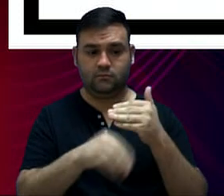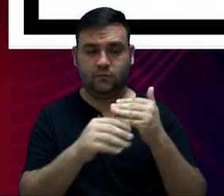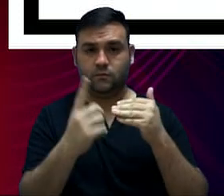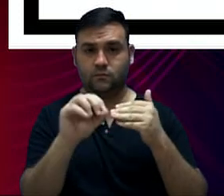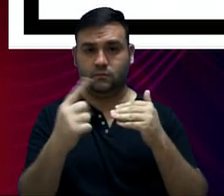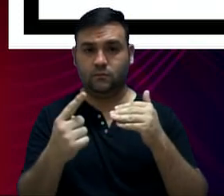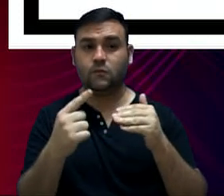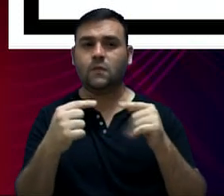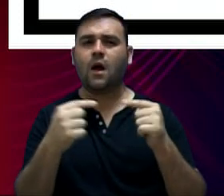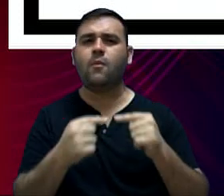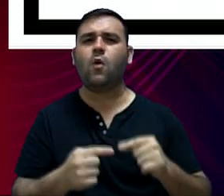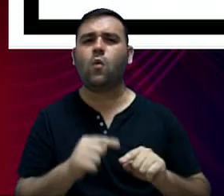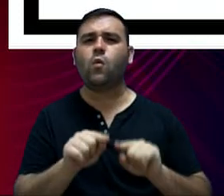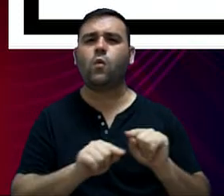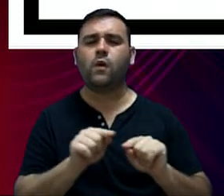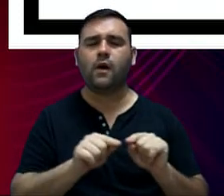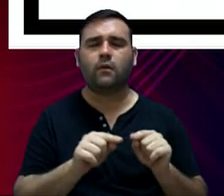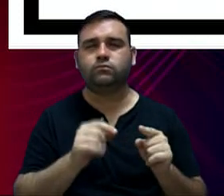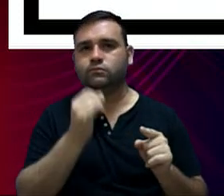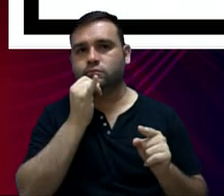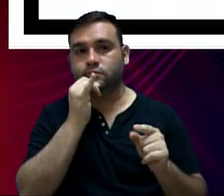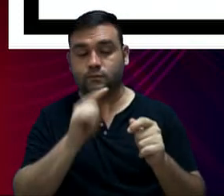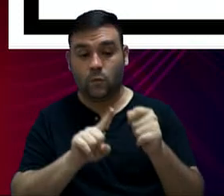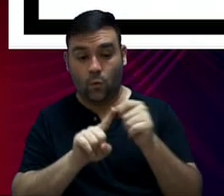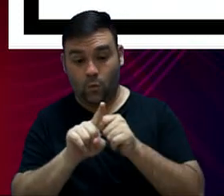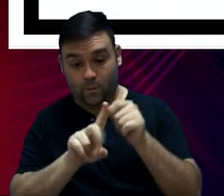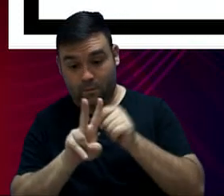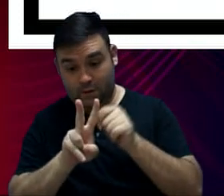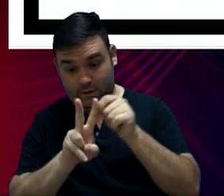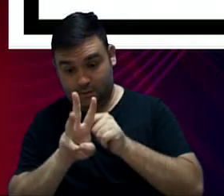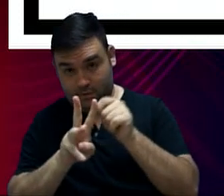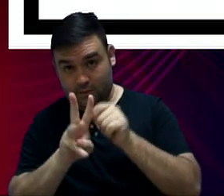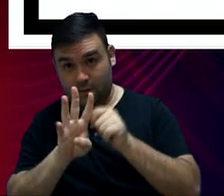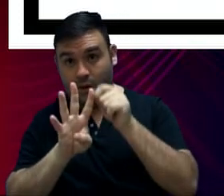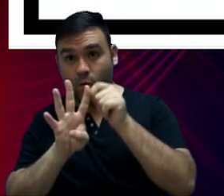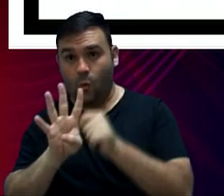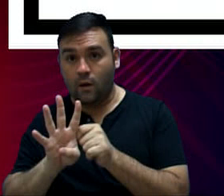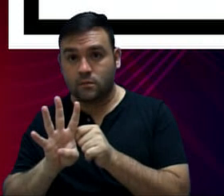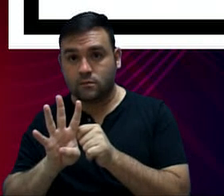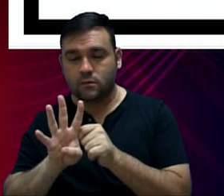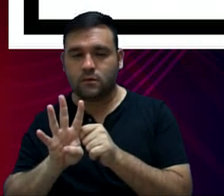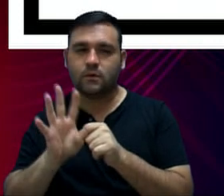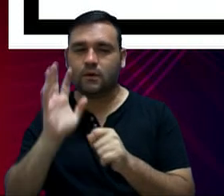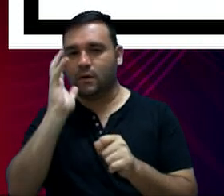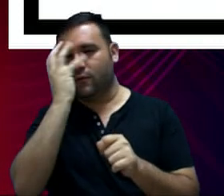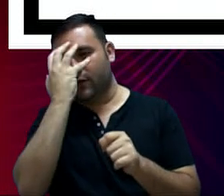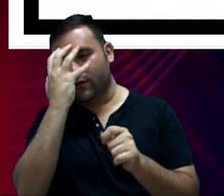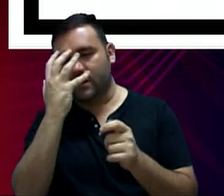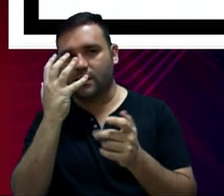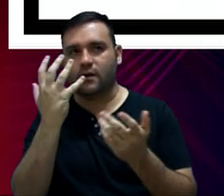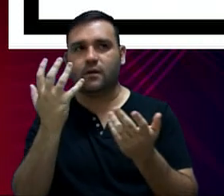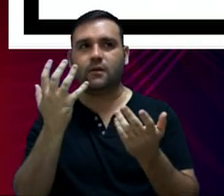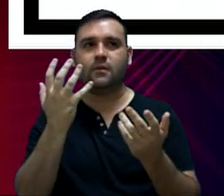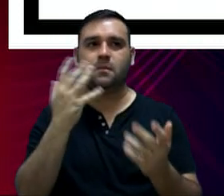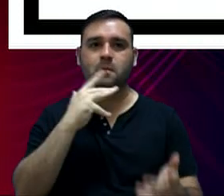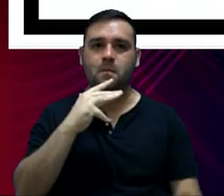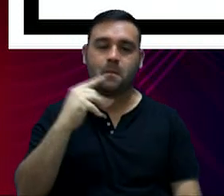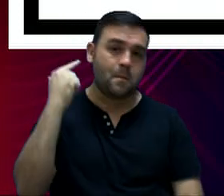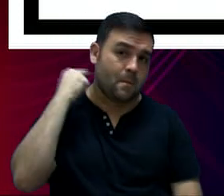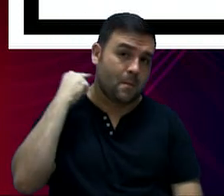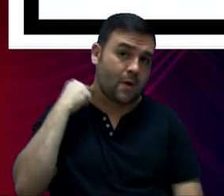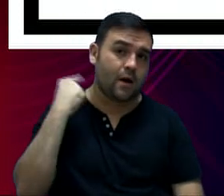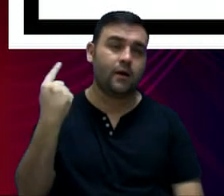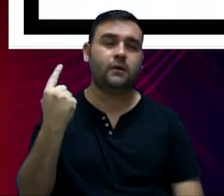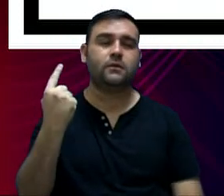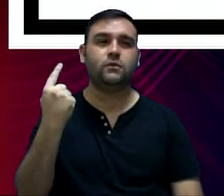que estabelece que, a cada quatro meses, ou seja, nos meses de fevereiro, nos meses de maio